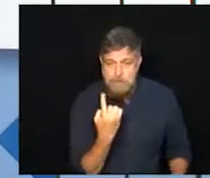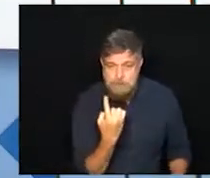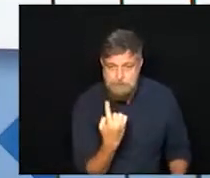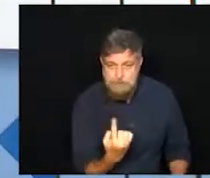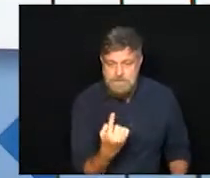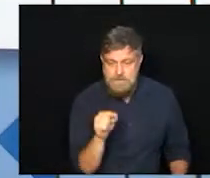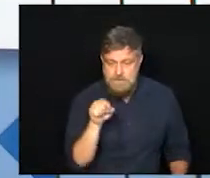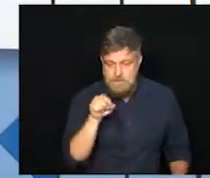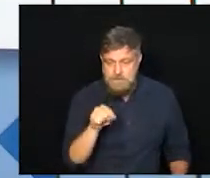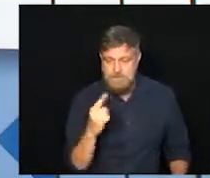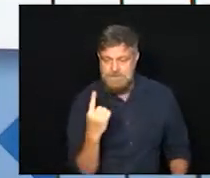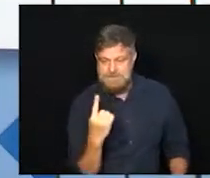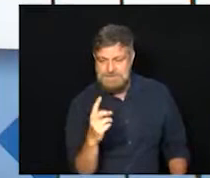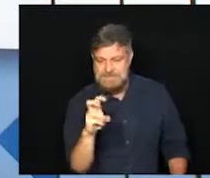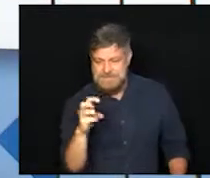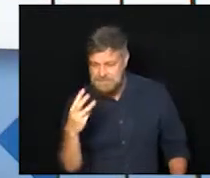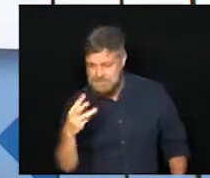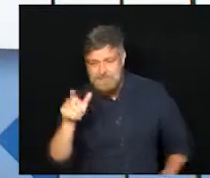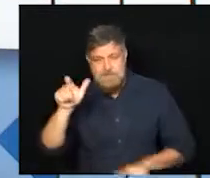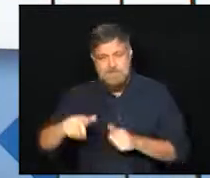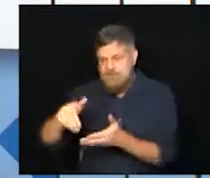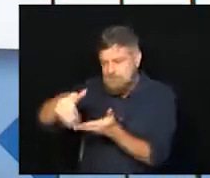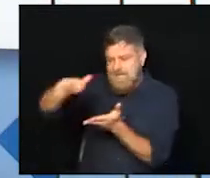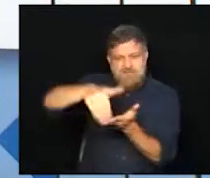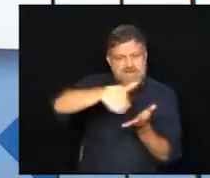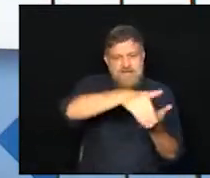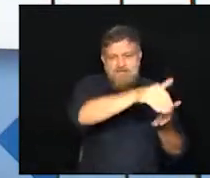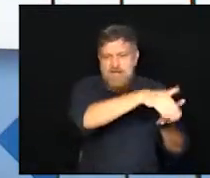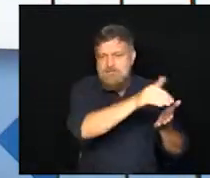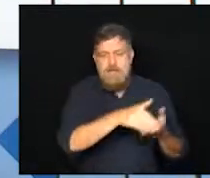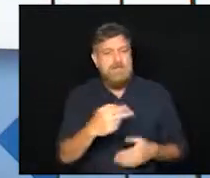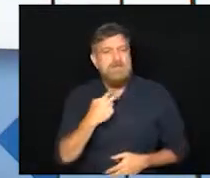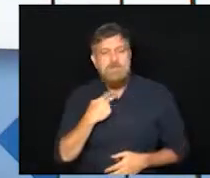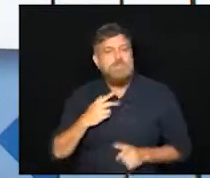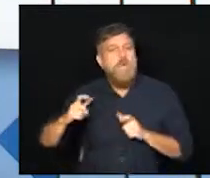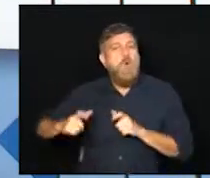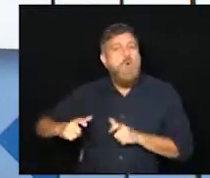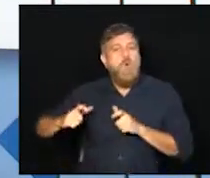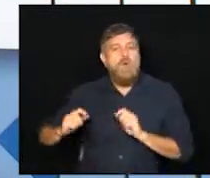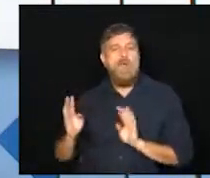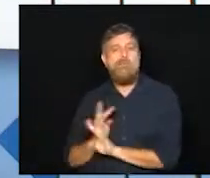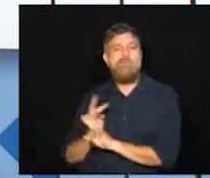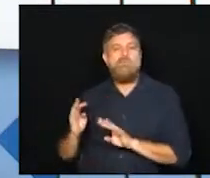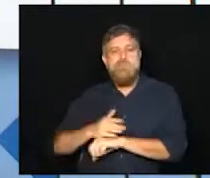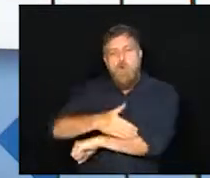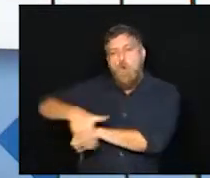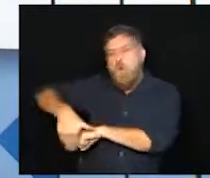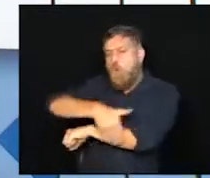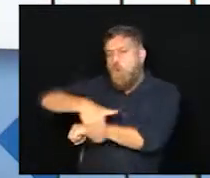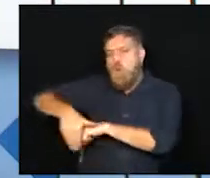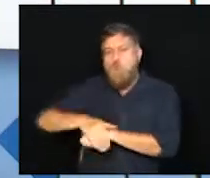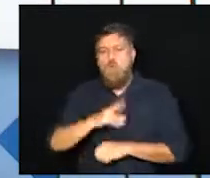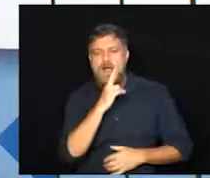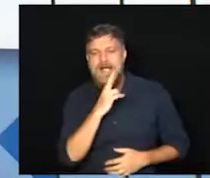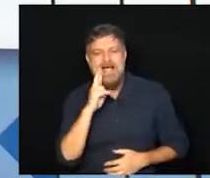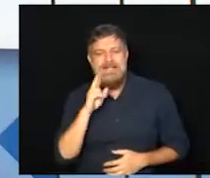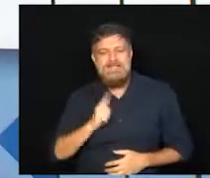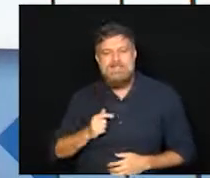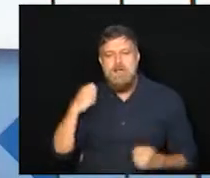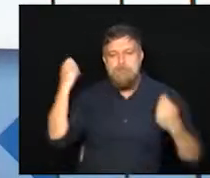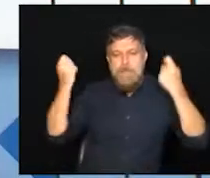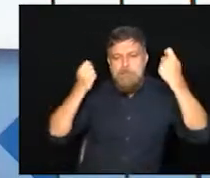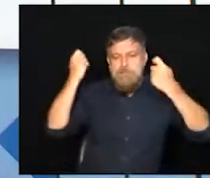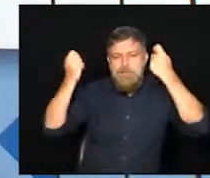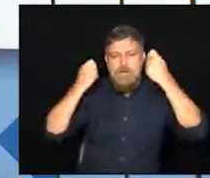pessoas que foram dispersas aí em locais como vias públicas, restaurantes, boates